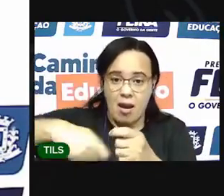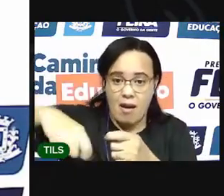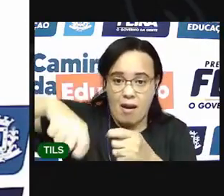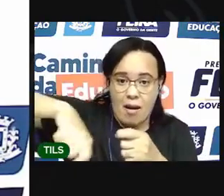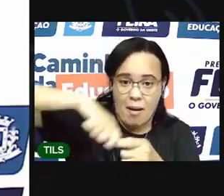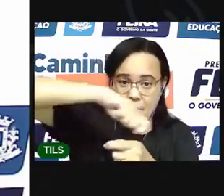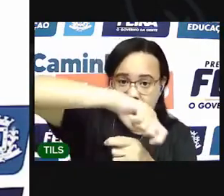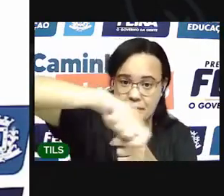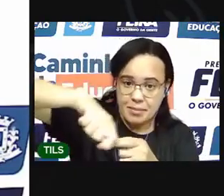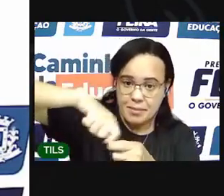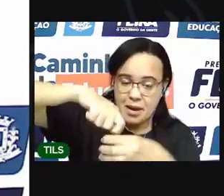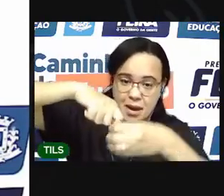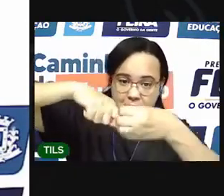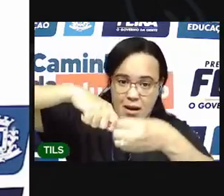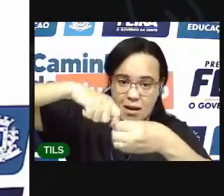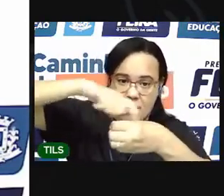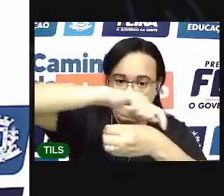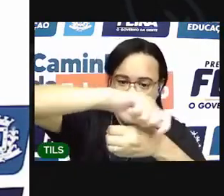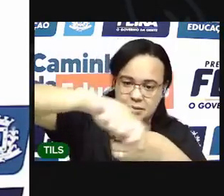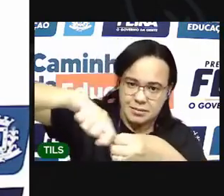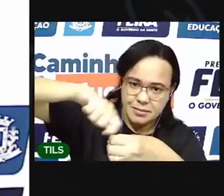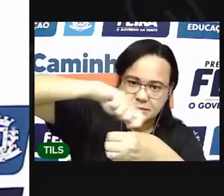a minha peteca.